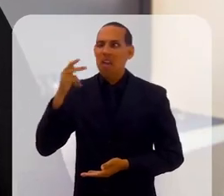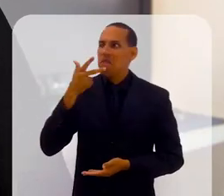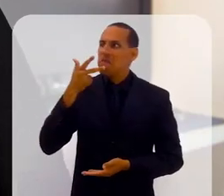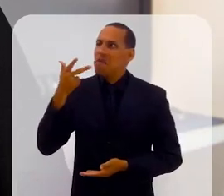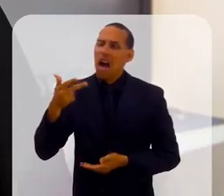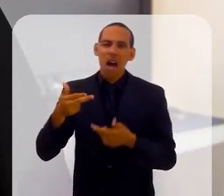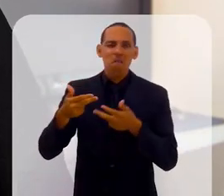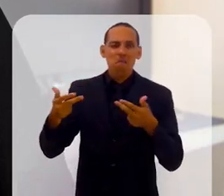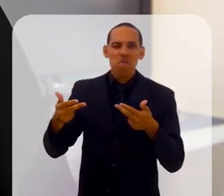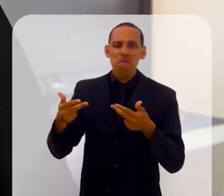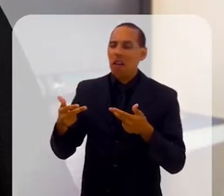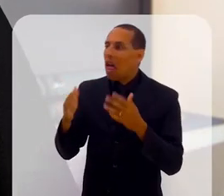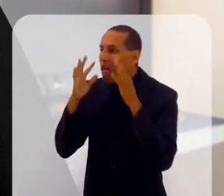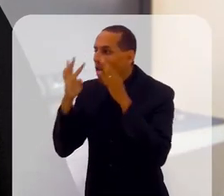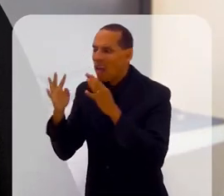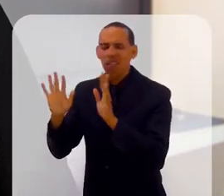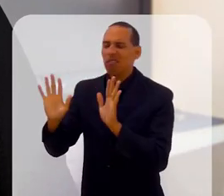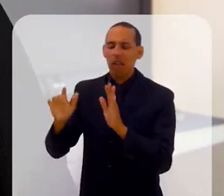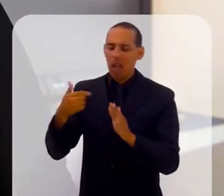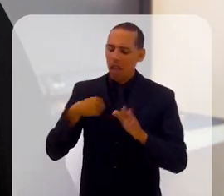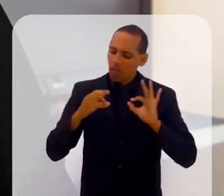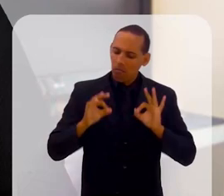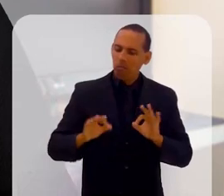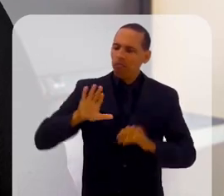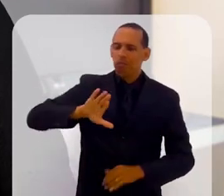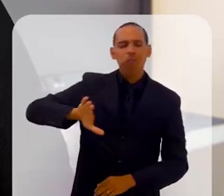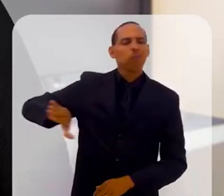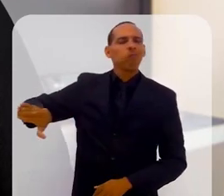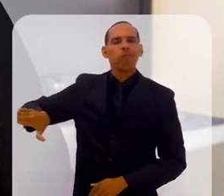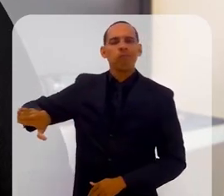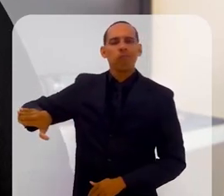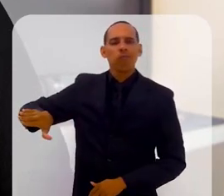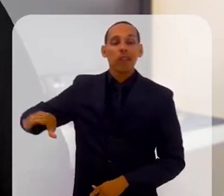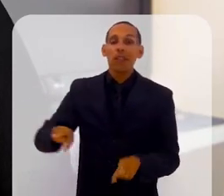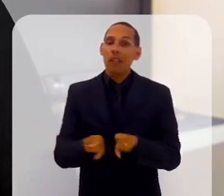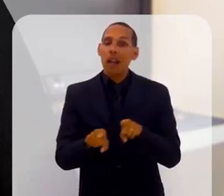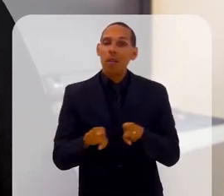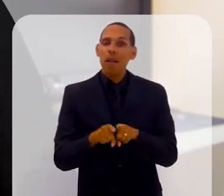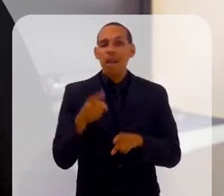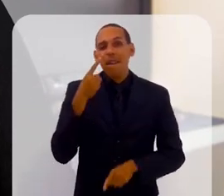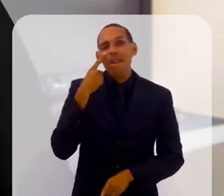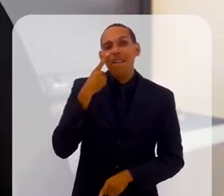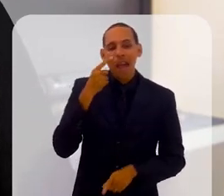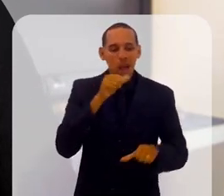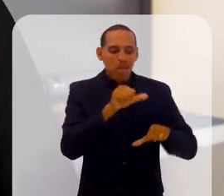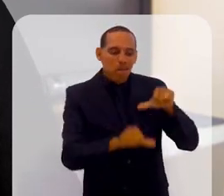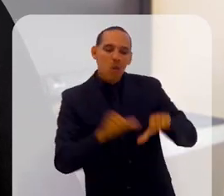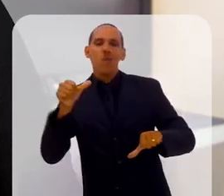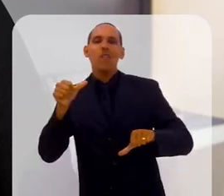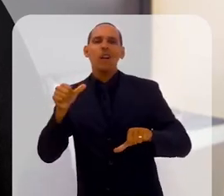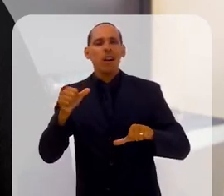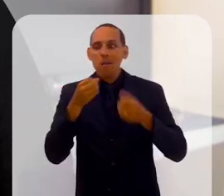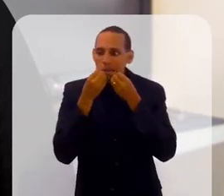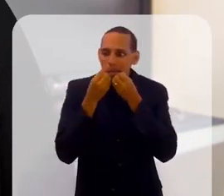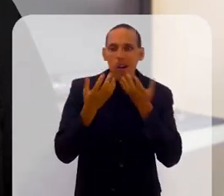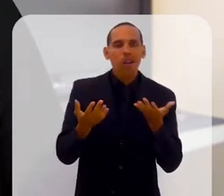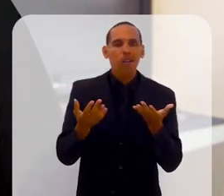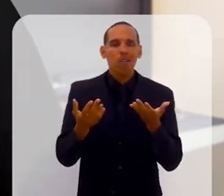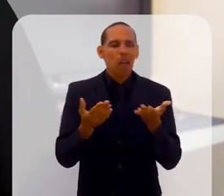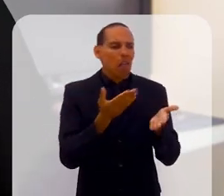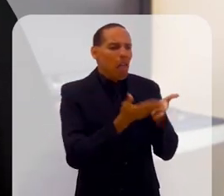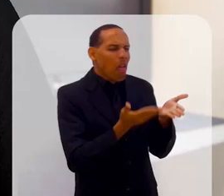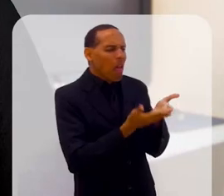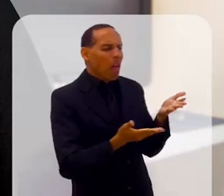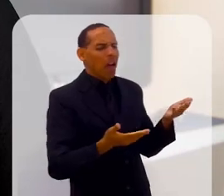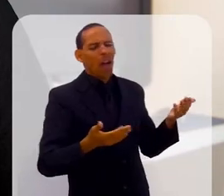se você acha que você está fazendo o que é certo, e perceber na mudança uma coisa boa, e não no que você